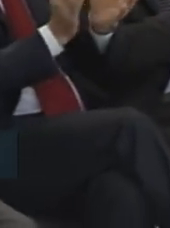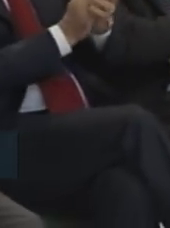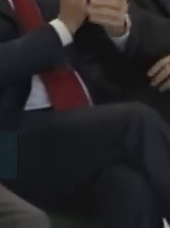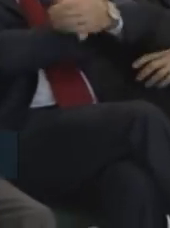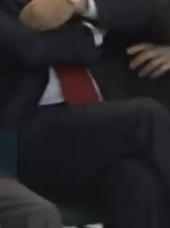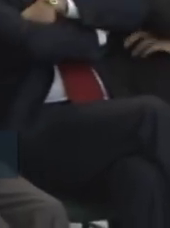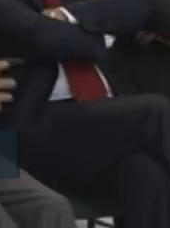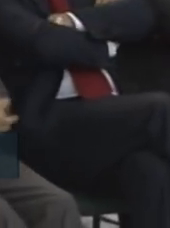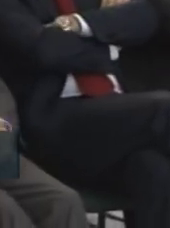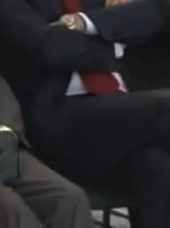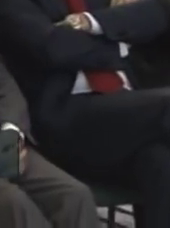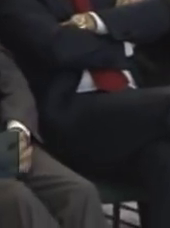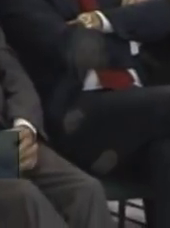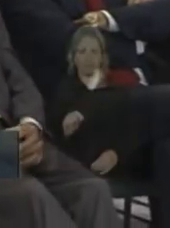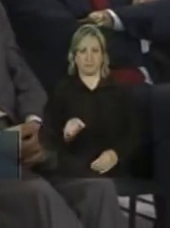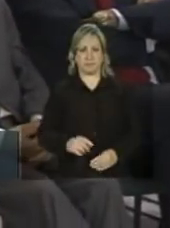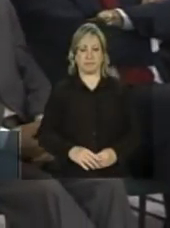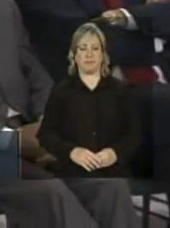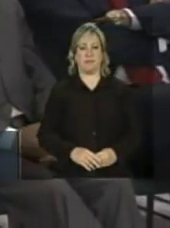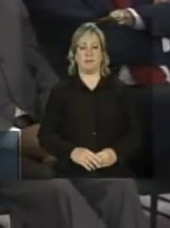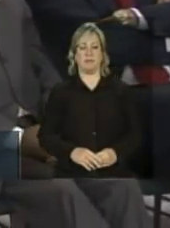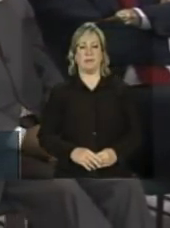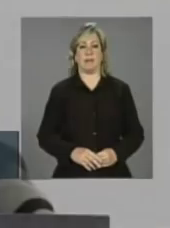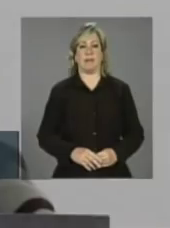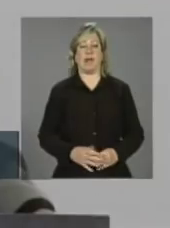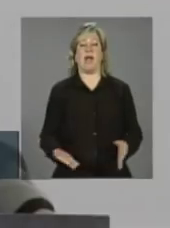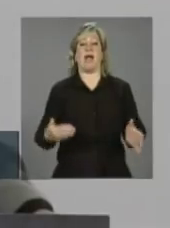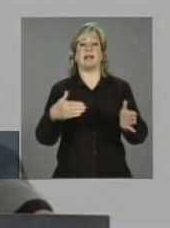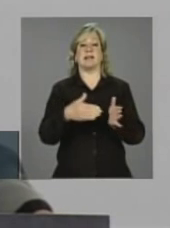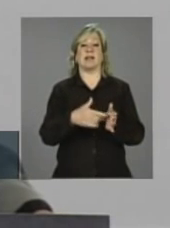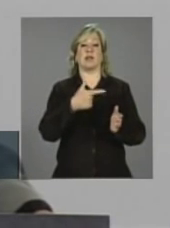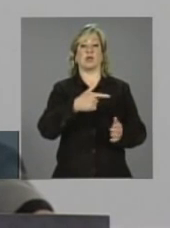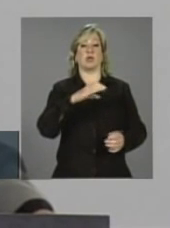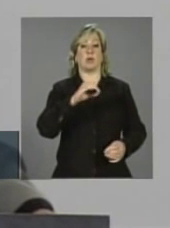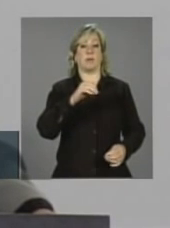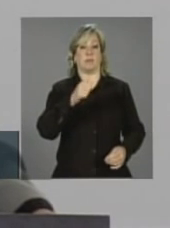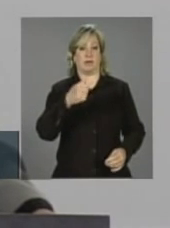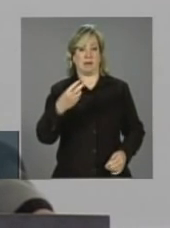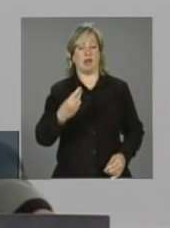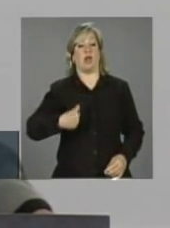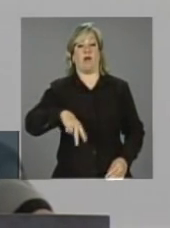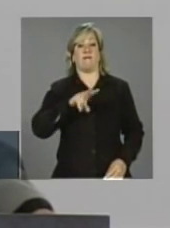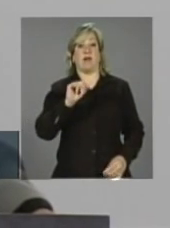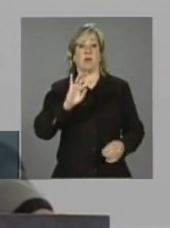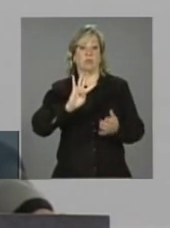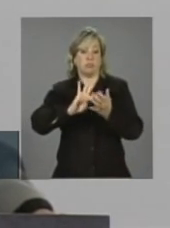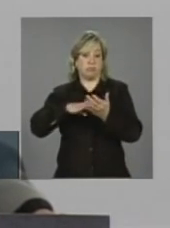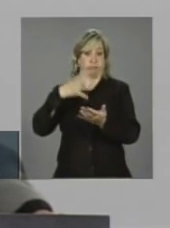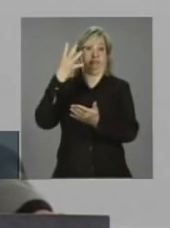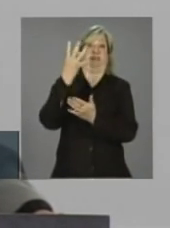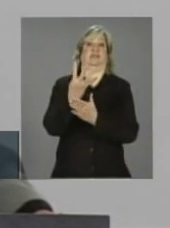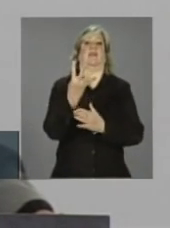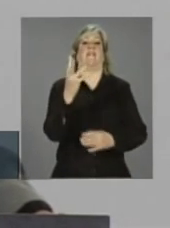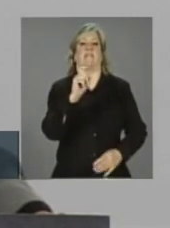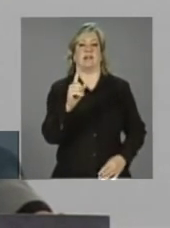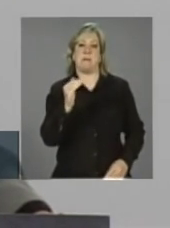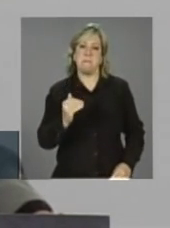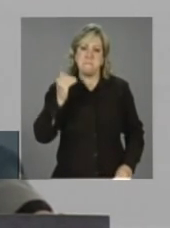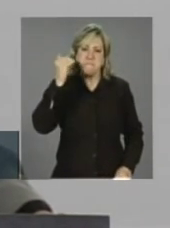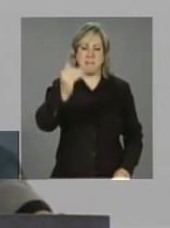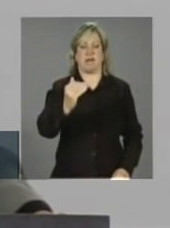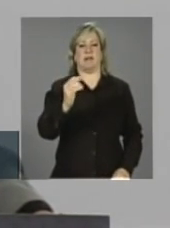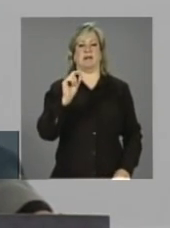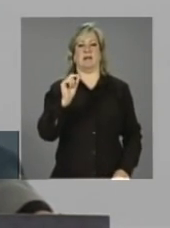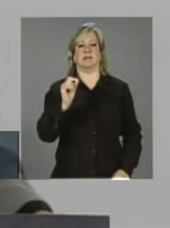é que até 2013 nós vamos quadruplicar o número de clientes é essa